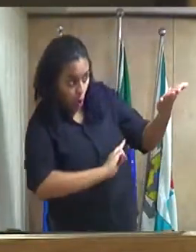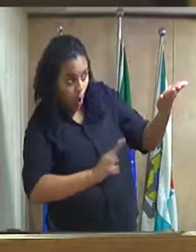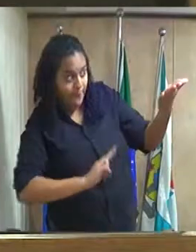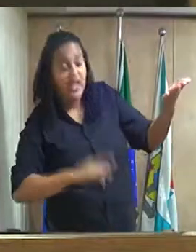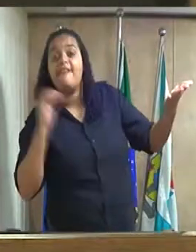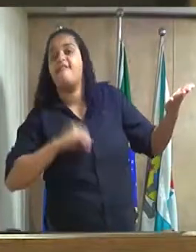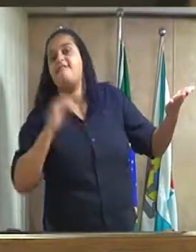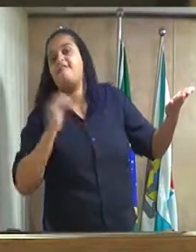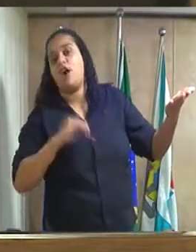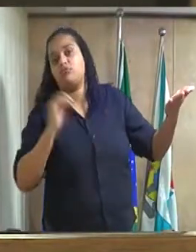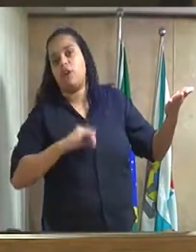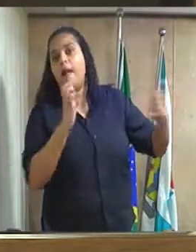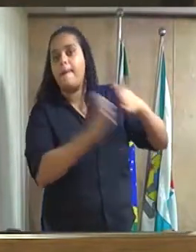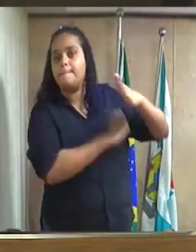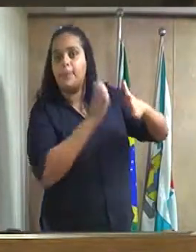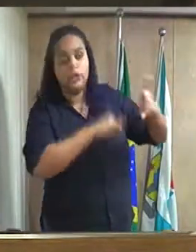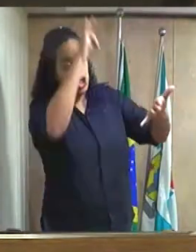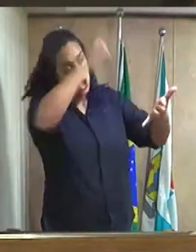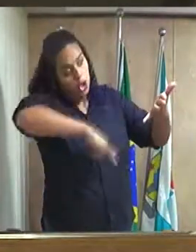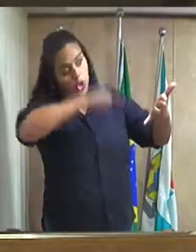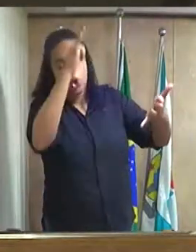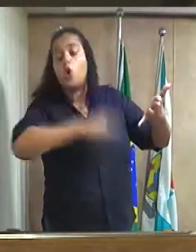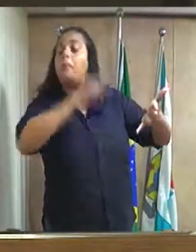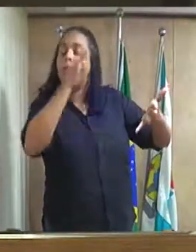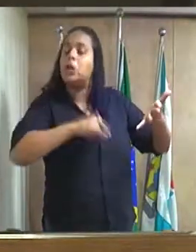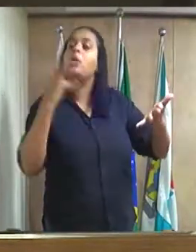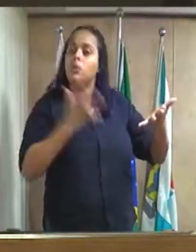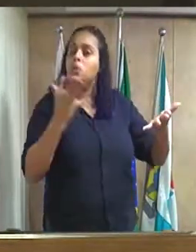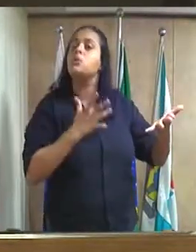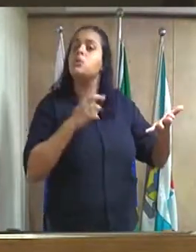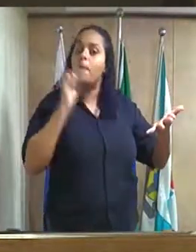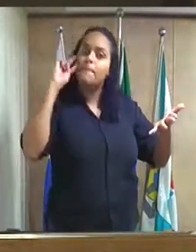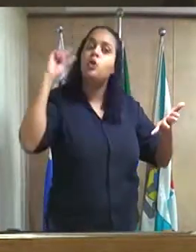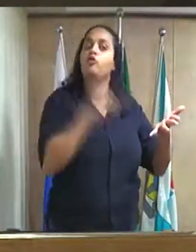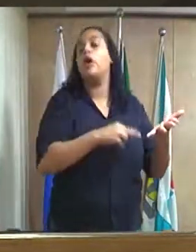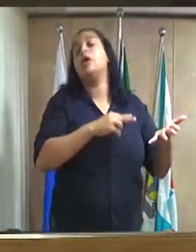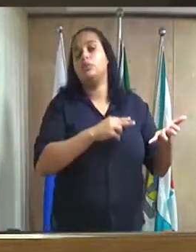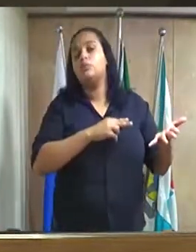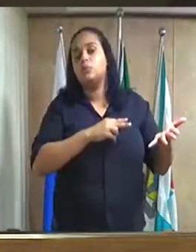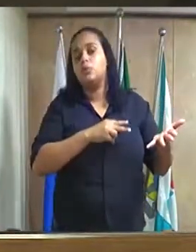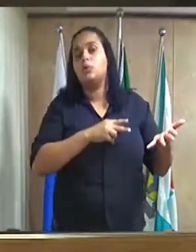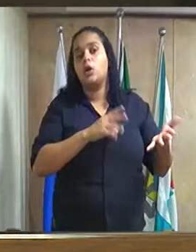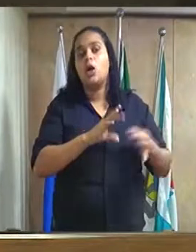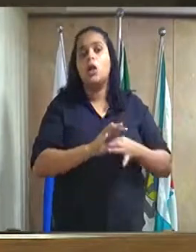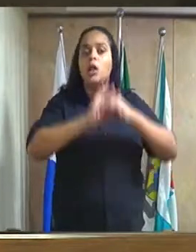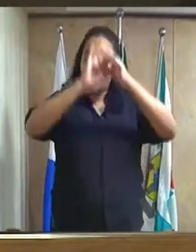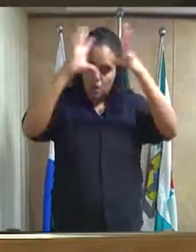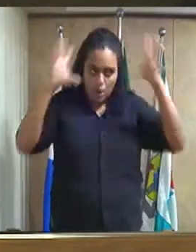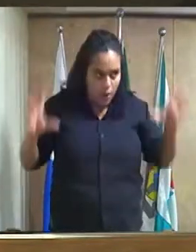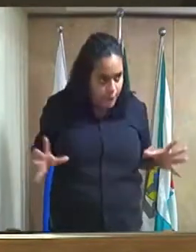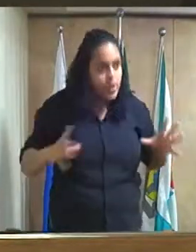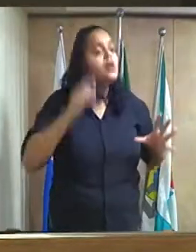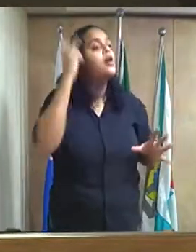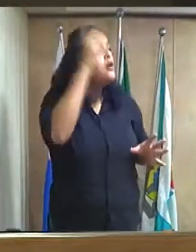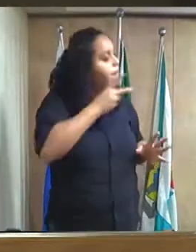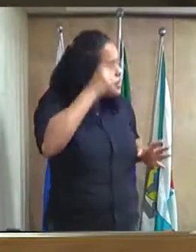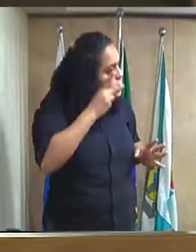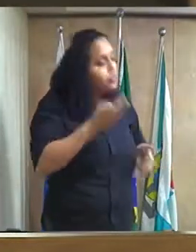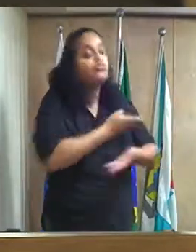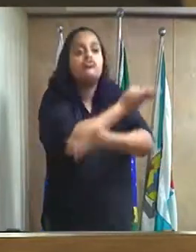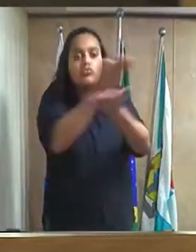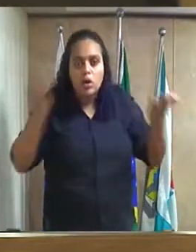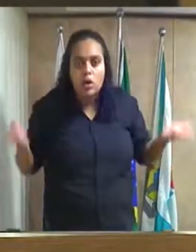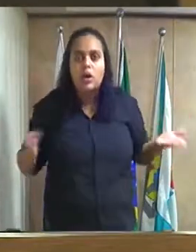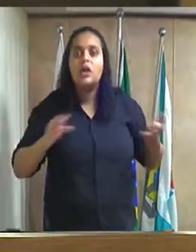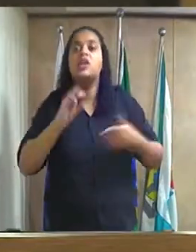ver isso aqui é documento é fácil tirar quem quiser tirar pode tirar esse documento aqui eu vou deixar à disposição para os novos colegas verem a